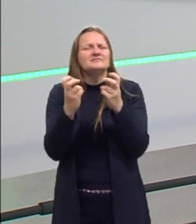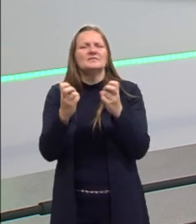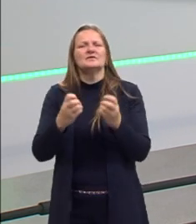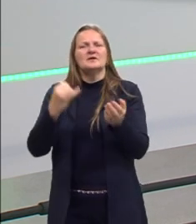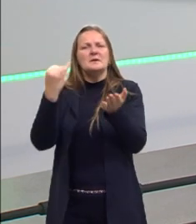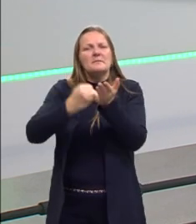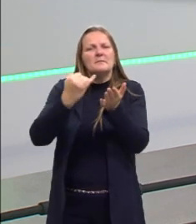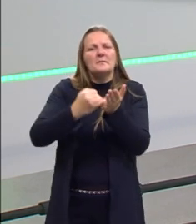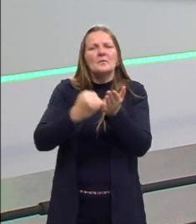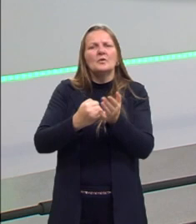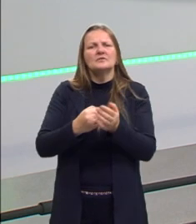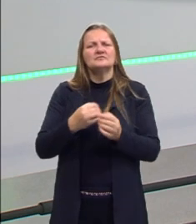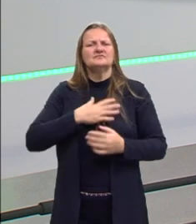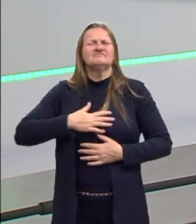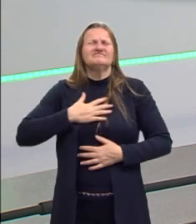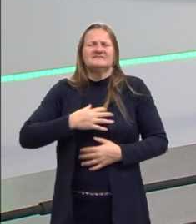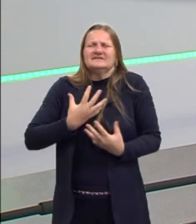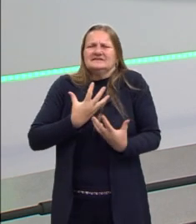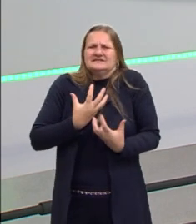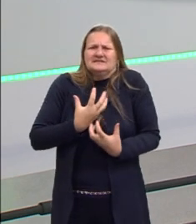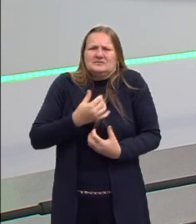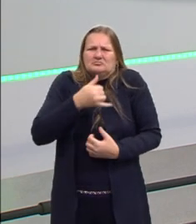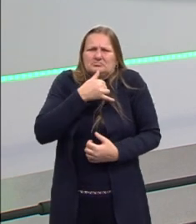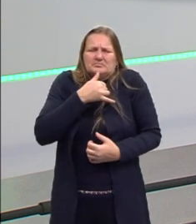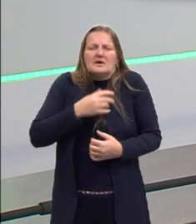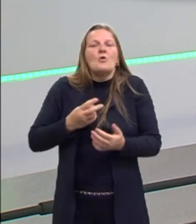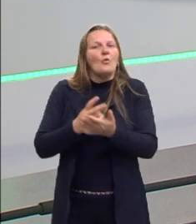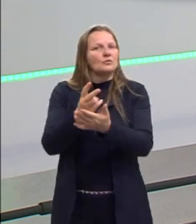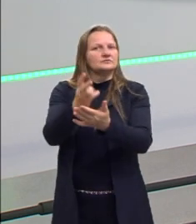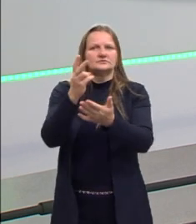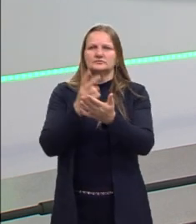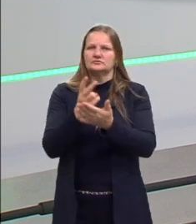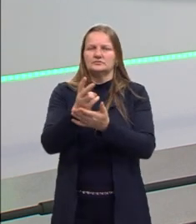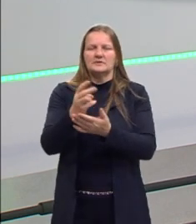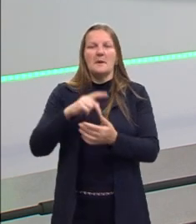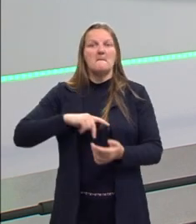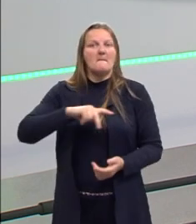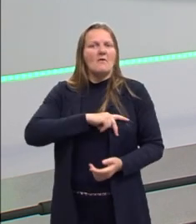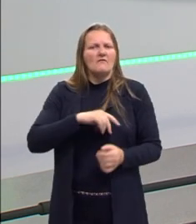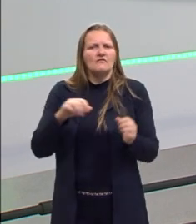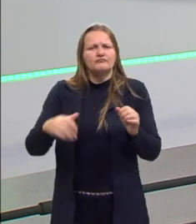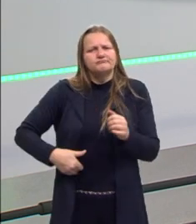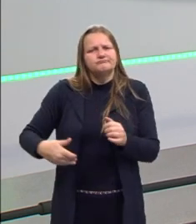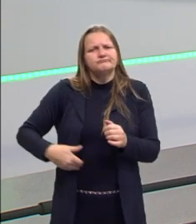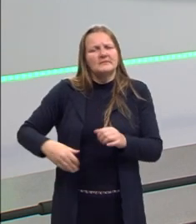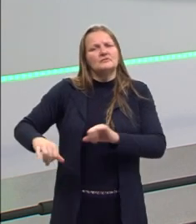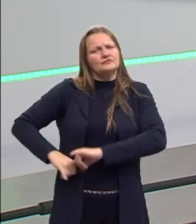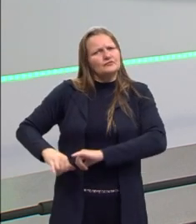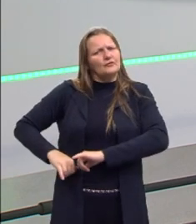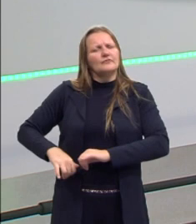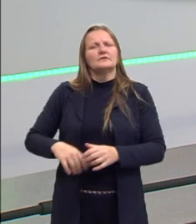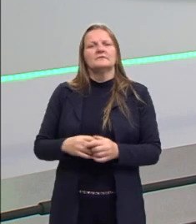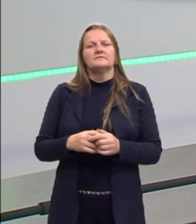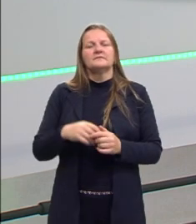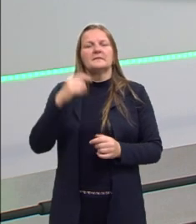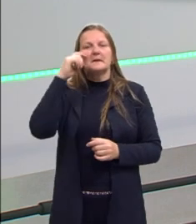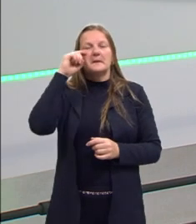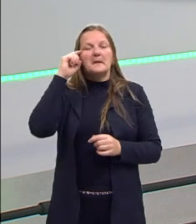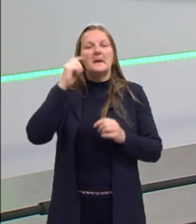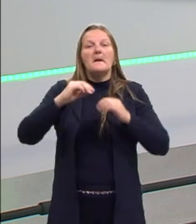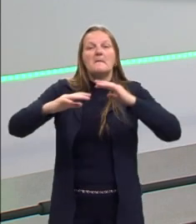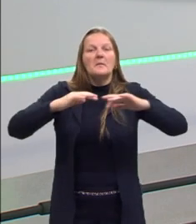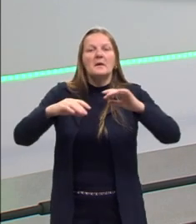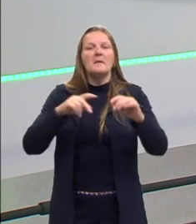os impostos, o descontentamento popular vai continuar. E os Bolcheviques, então, começam a mobilizar a